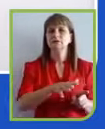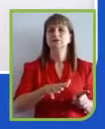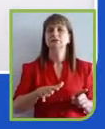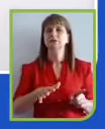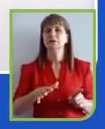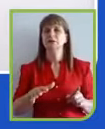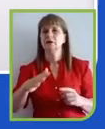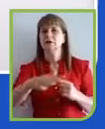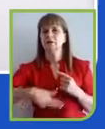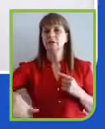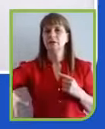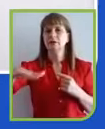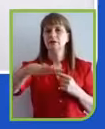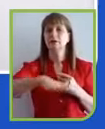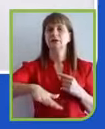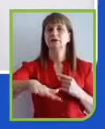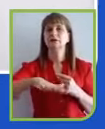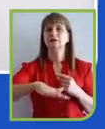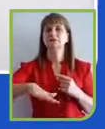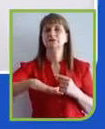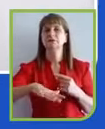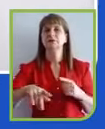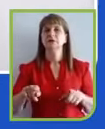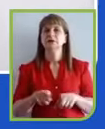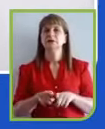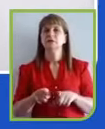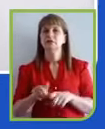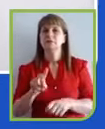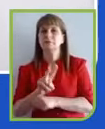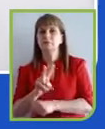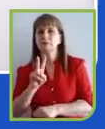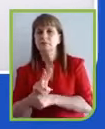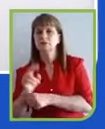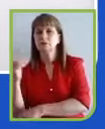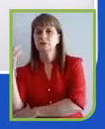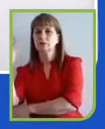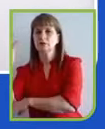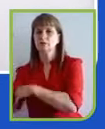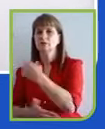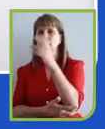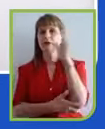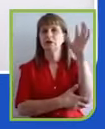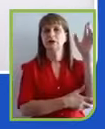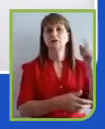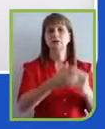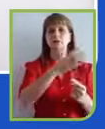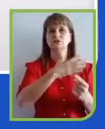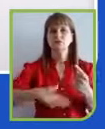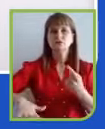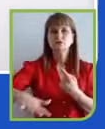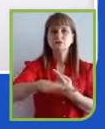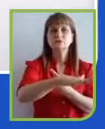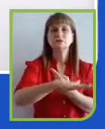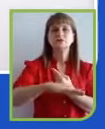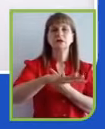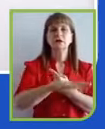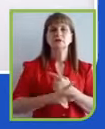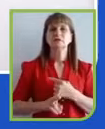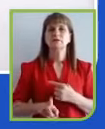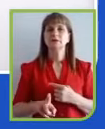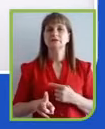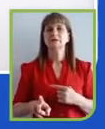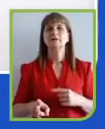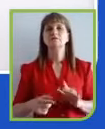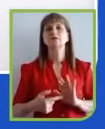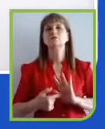preservação e conservação do meio ambiente, da sociedade como um todo, mas sempre deixando o máximo transparente todas